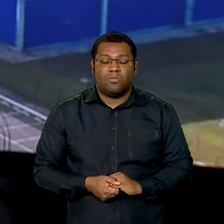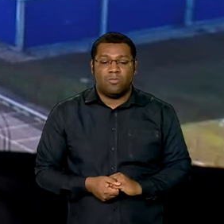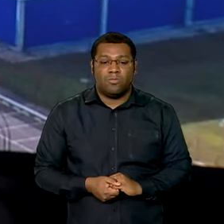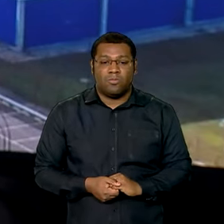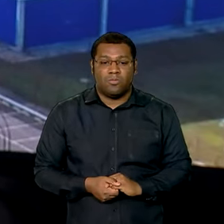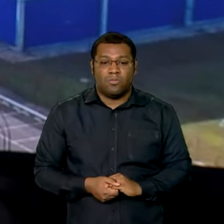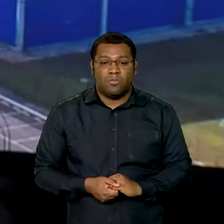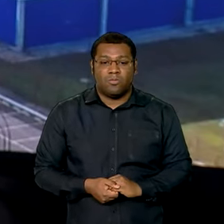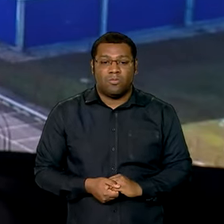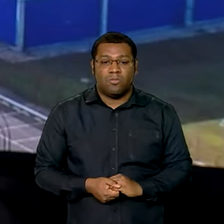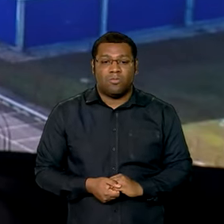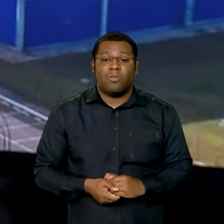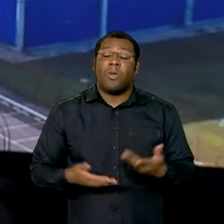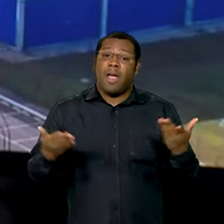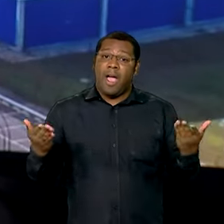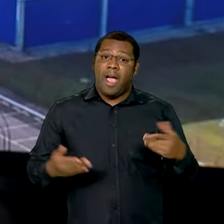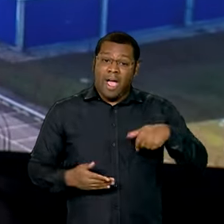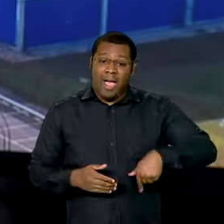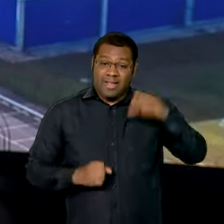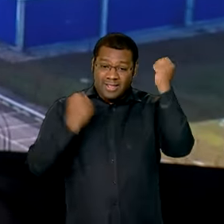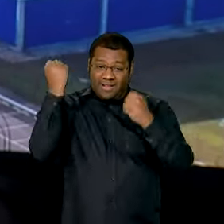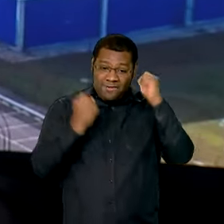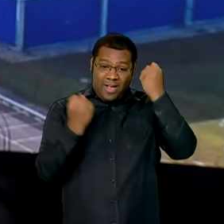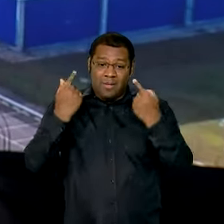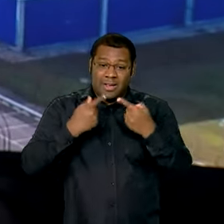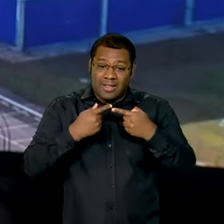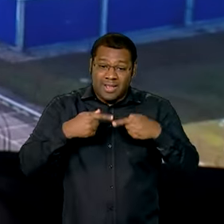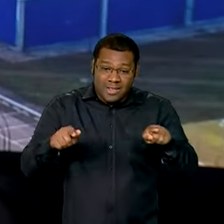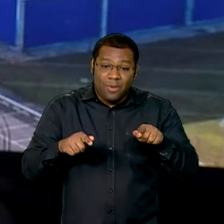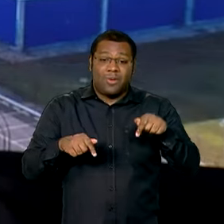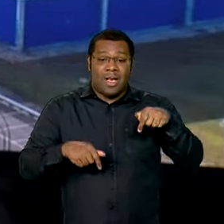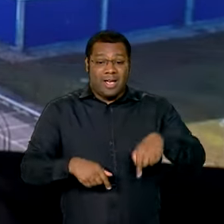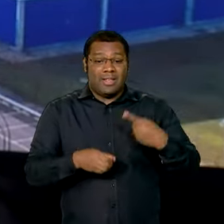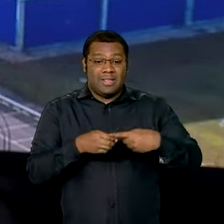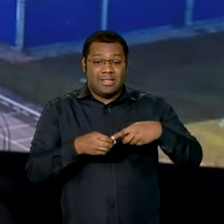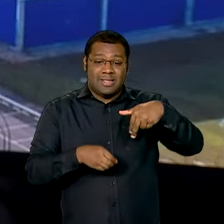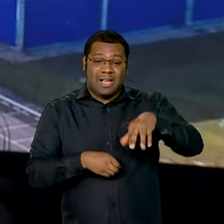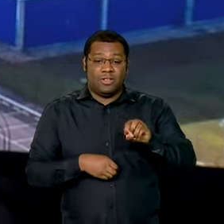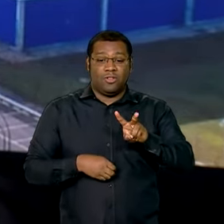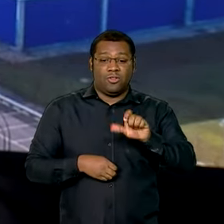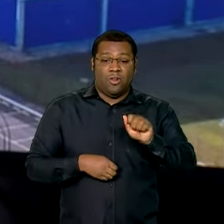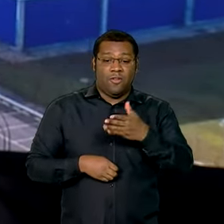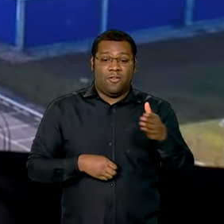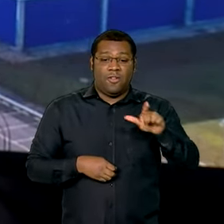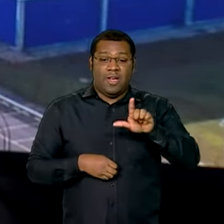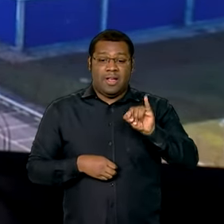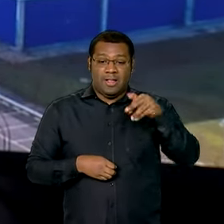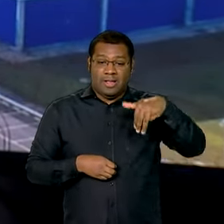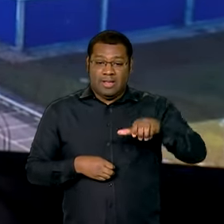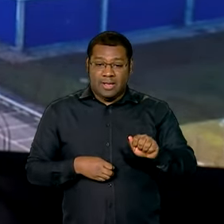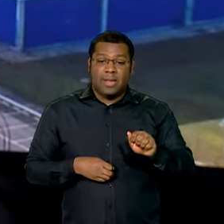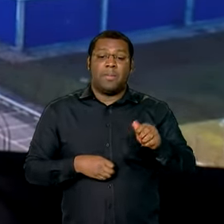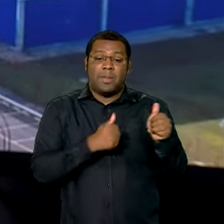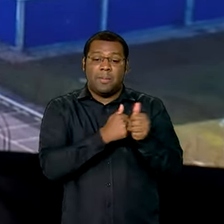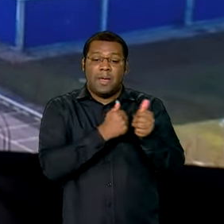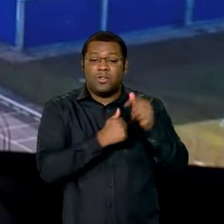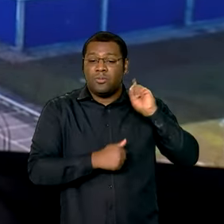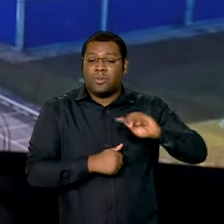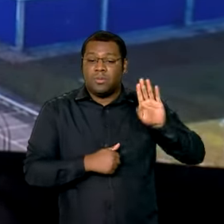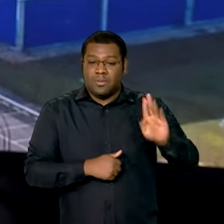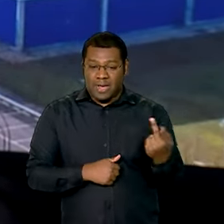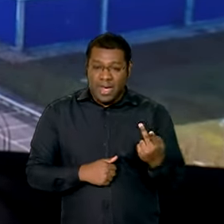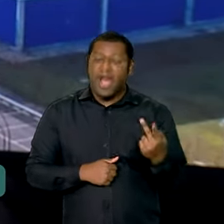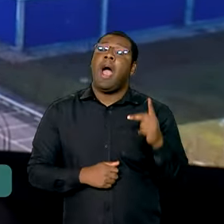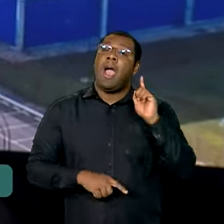Depois dessa inauguração aqui em Nova Lima, na região metropolitana de Belo Horizonte, o presidente Lula segue para São Bernardo do Campo,